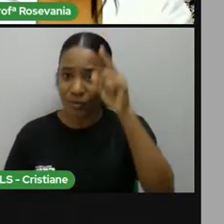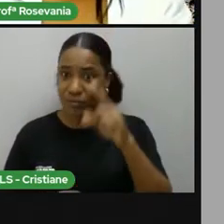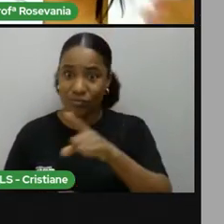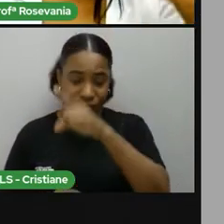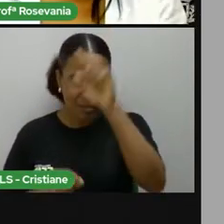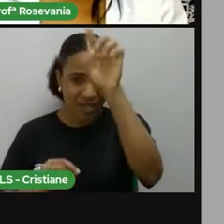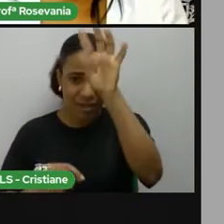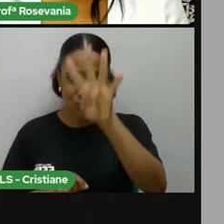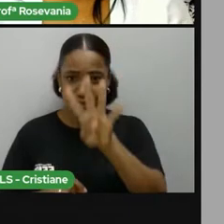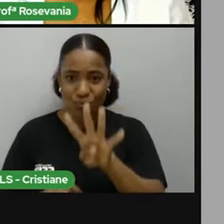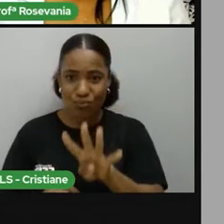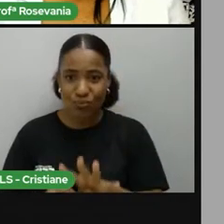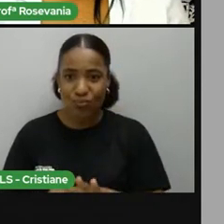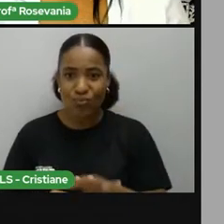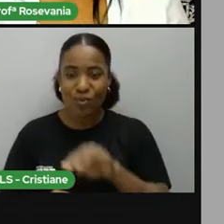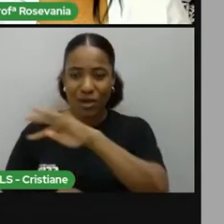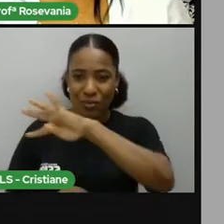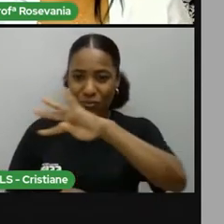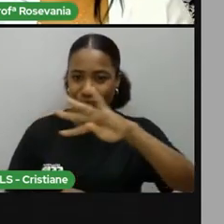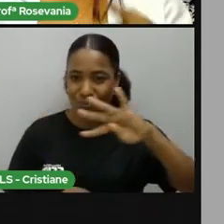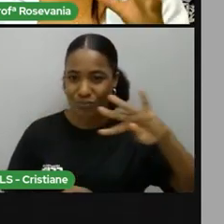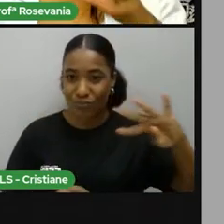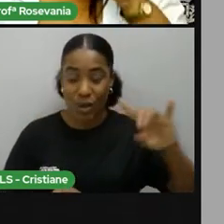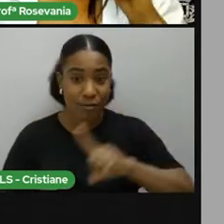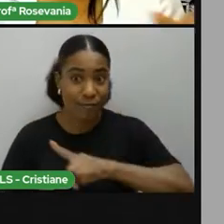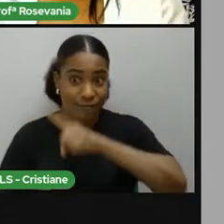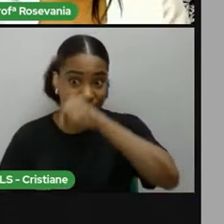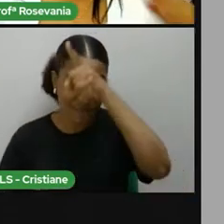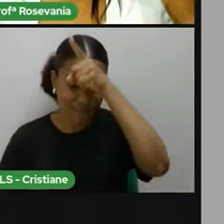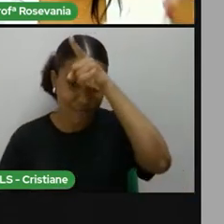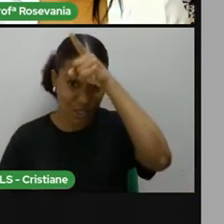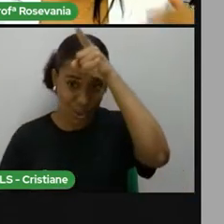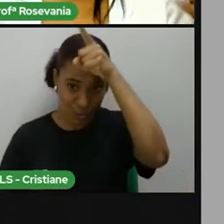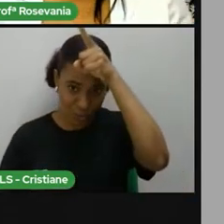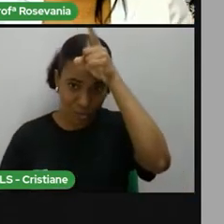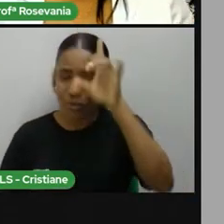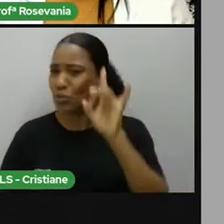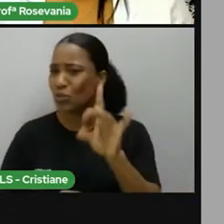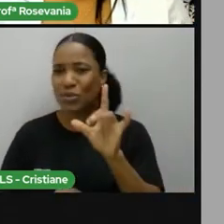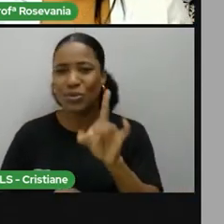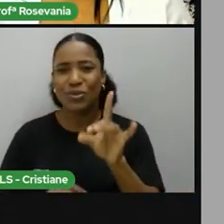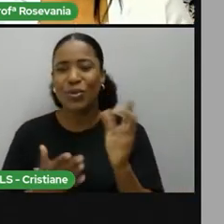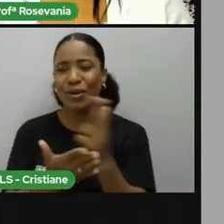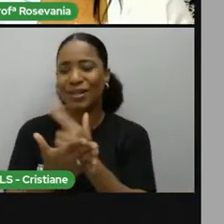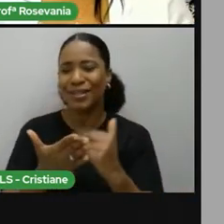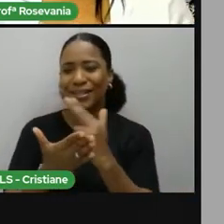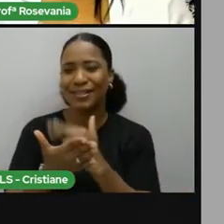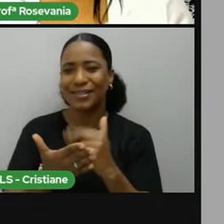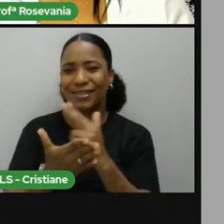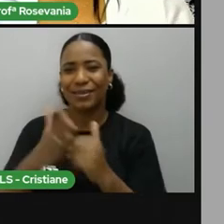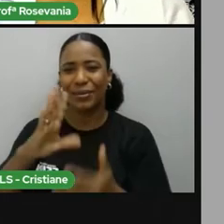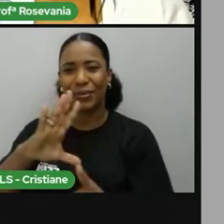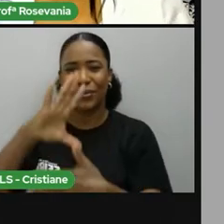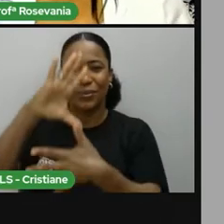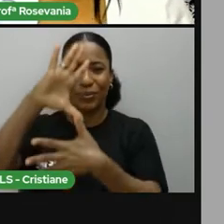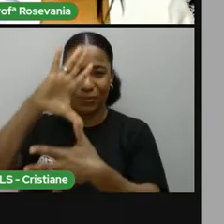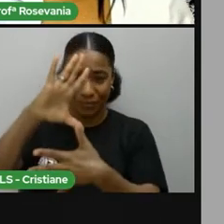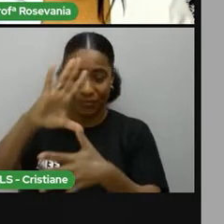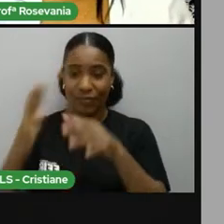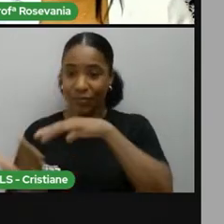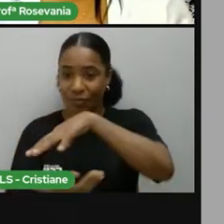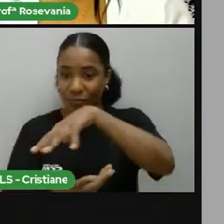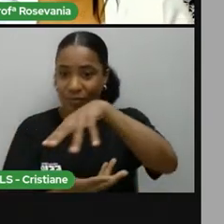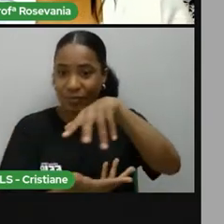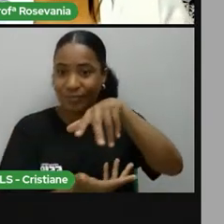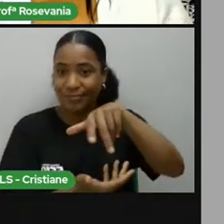nem no espaço, não existe no espaço real, né, elas existem no papel para a gente poder se organizar melhor, né, que corta o planeta Terra